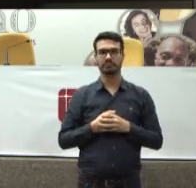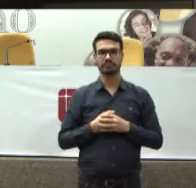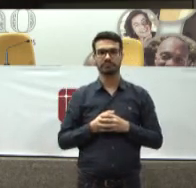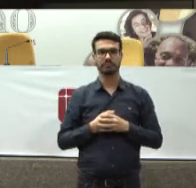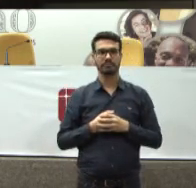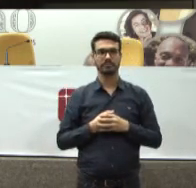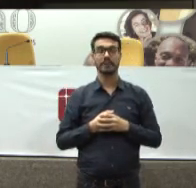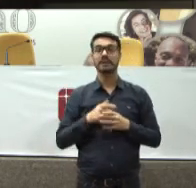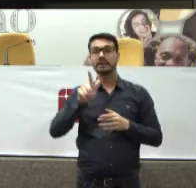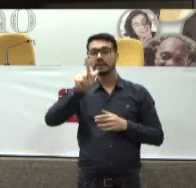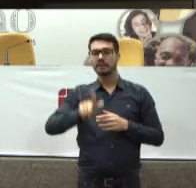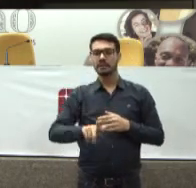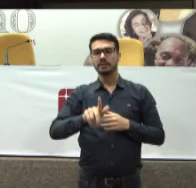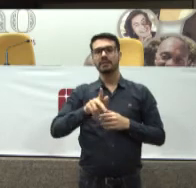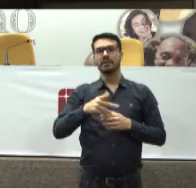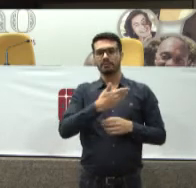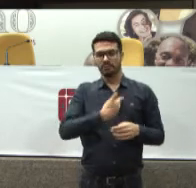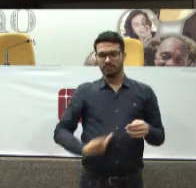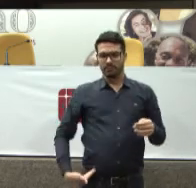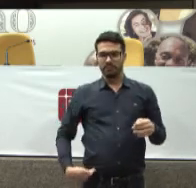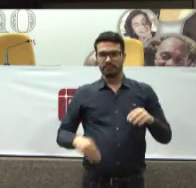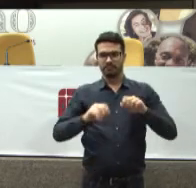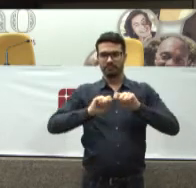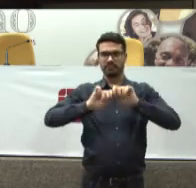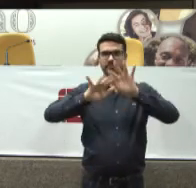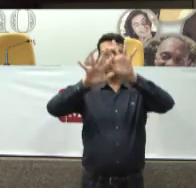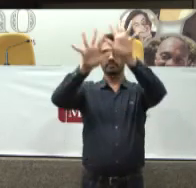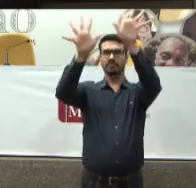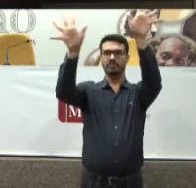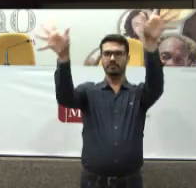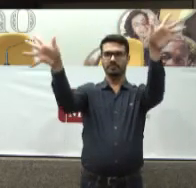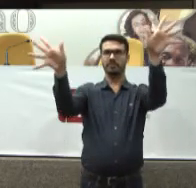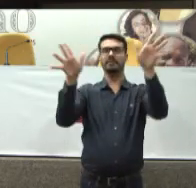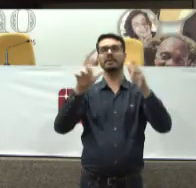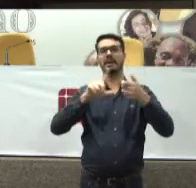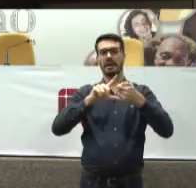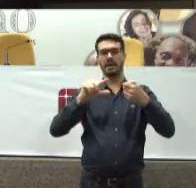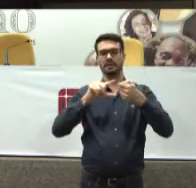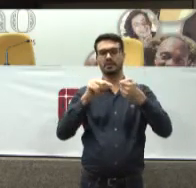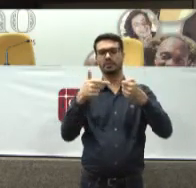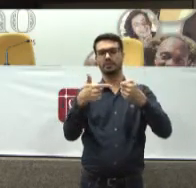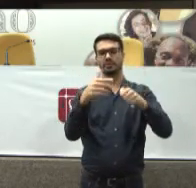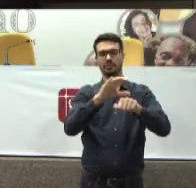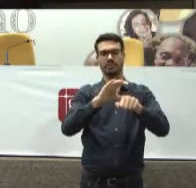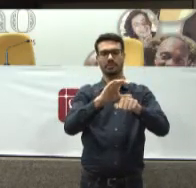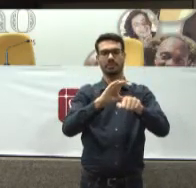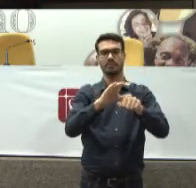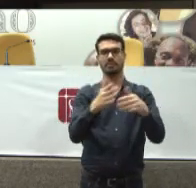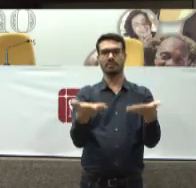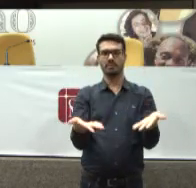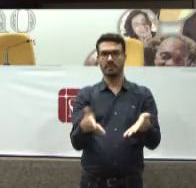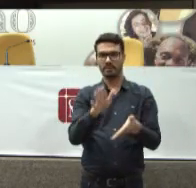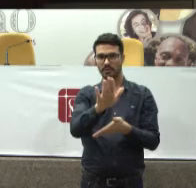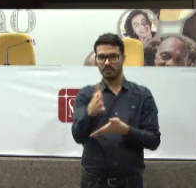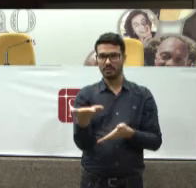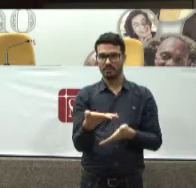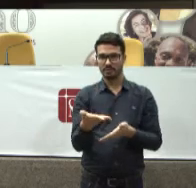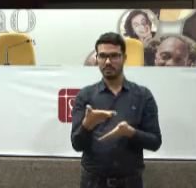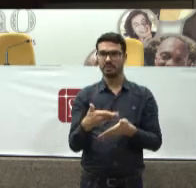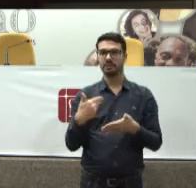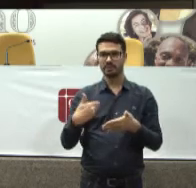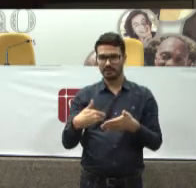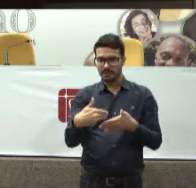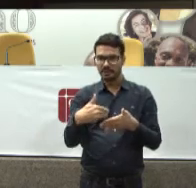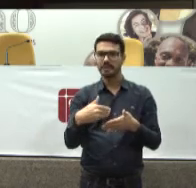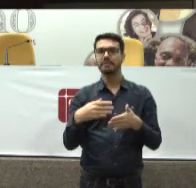Gestão pública descentralizada É o que está na constituição A partir do artigo 196 Mas o nós temos É uma gestão Cada